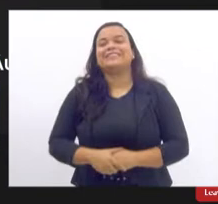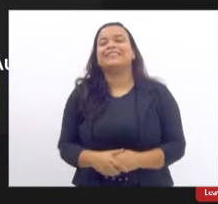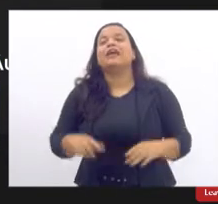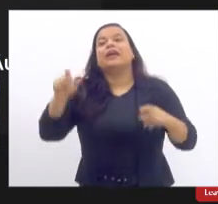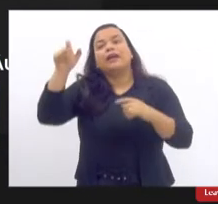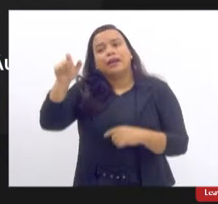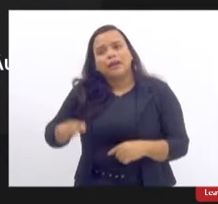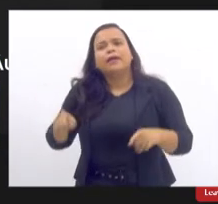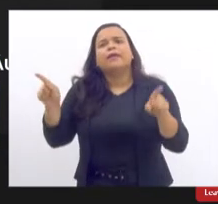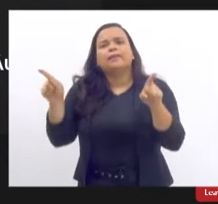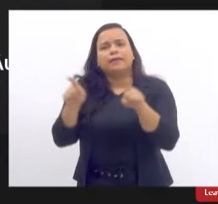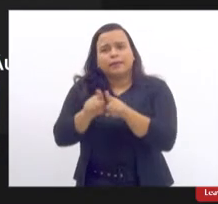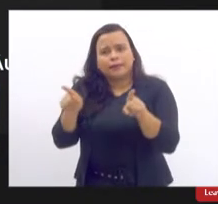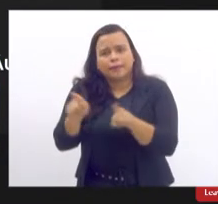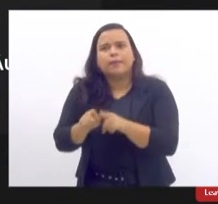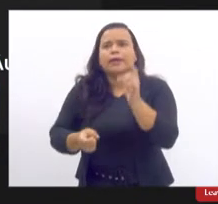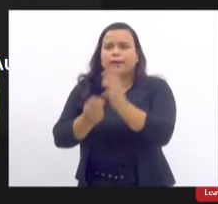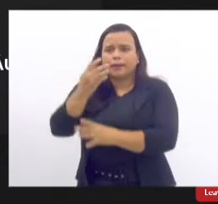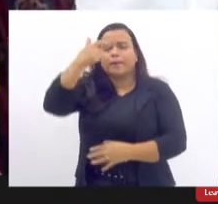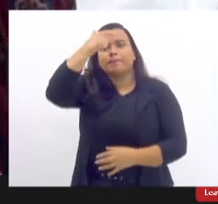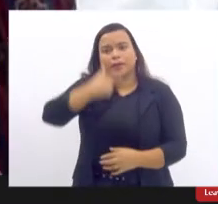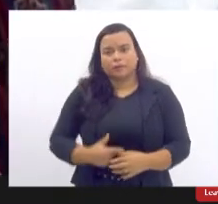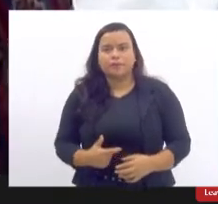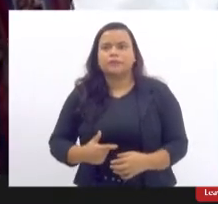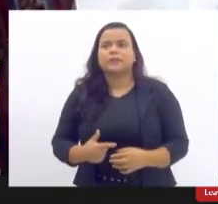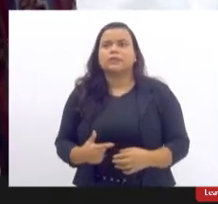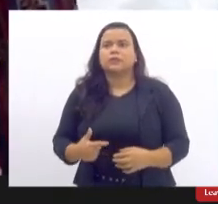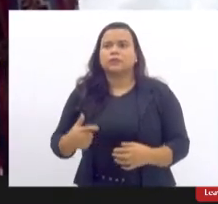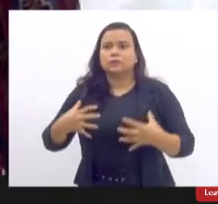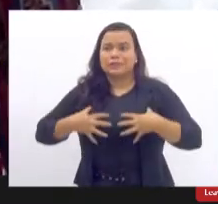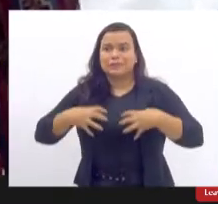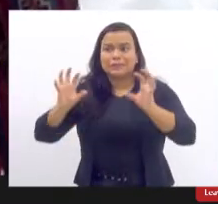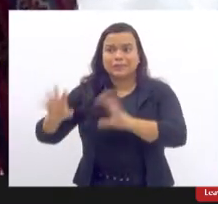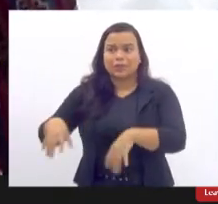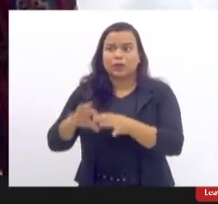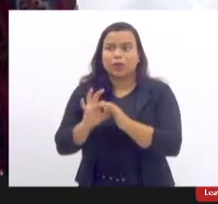Ela também é criadora de um perfil, perfil Silicone Free.